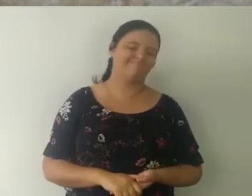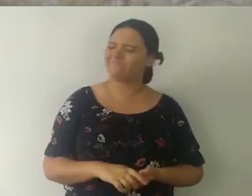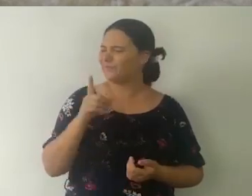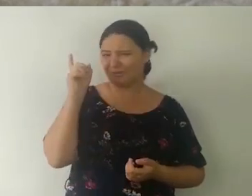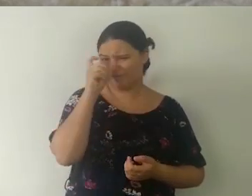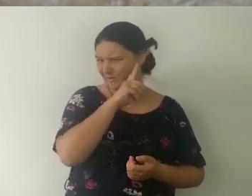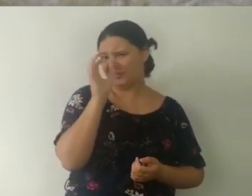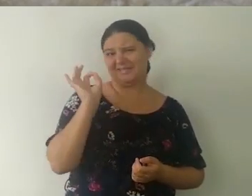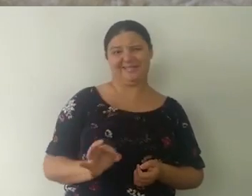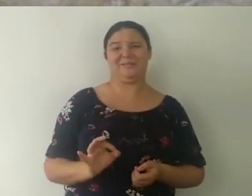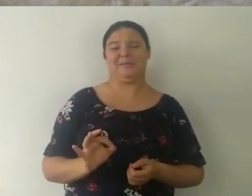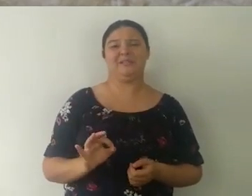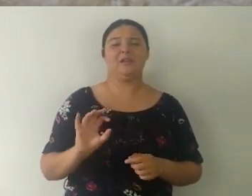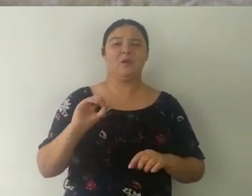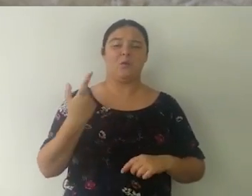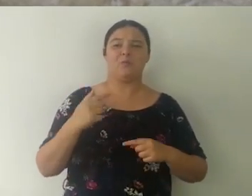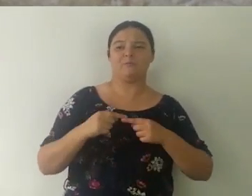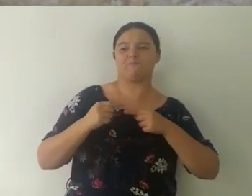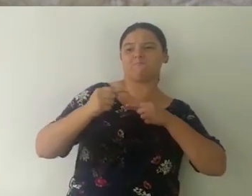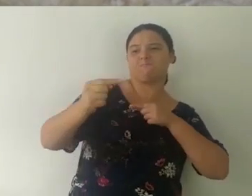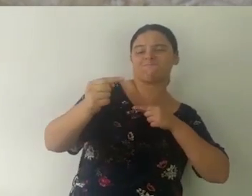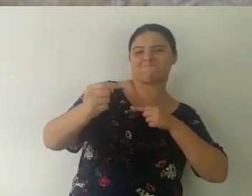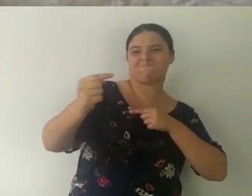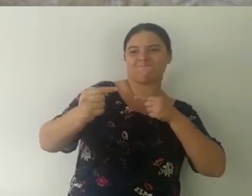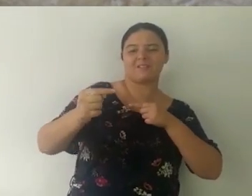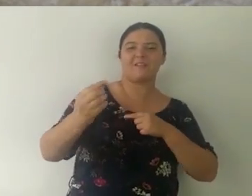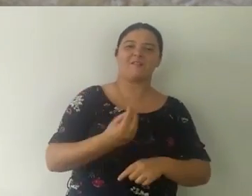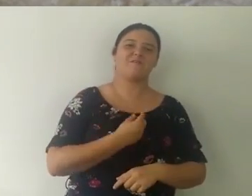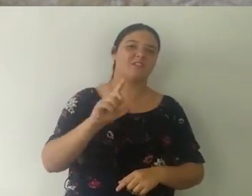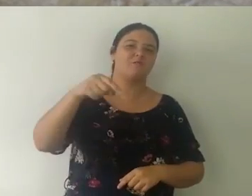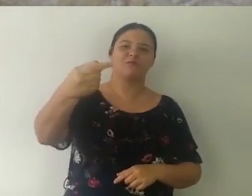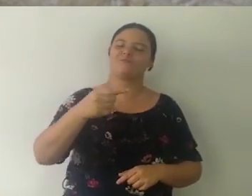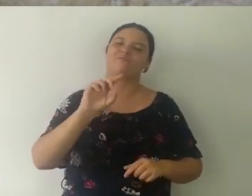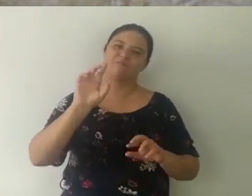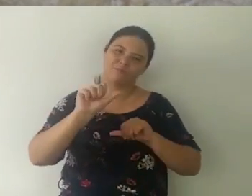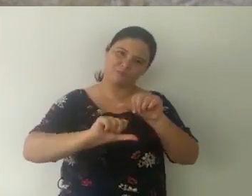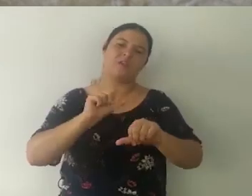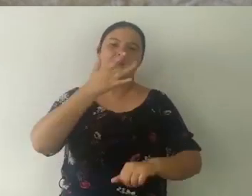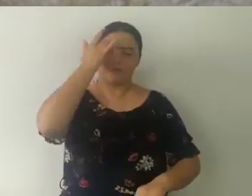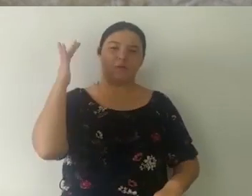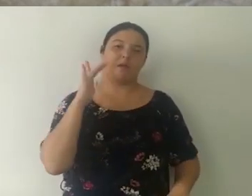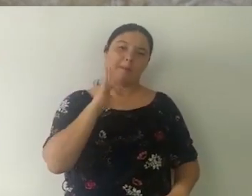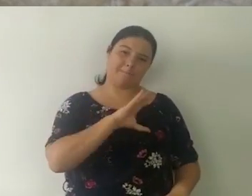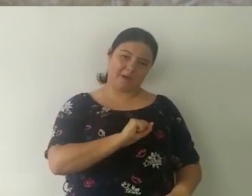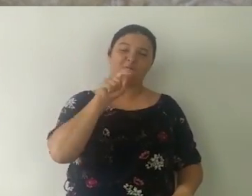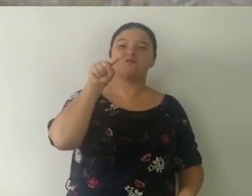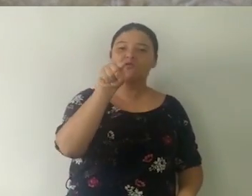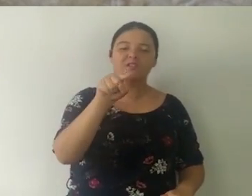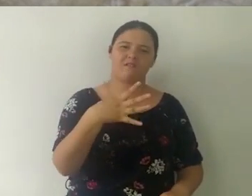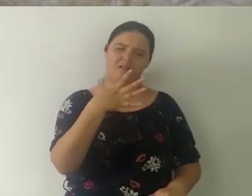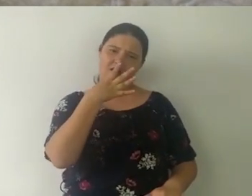Dificilmente isso dá certo e dificilmente funciona a longo prazo. Quem te ama, precisa te amar como você é.